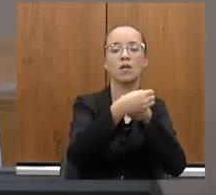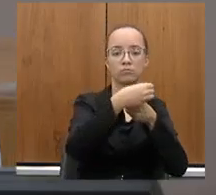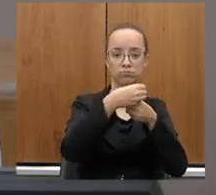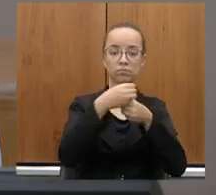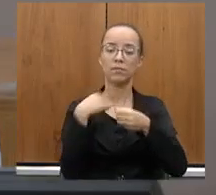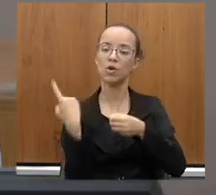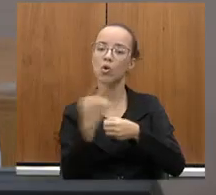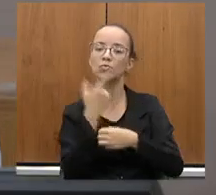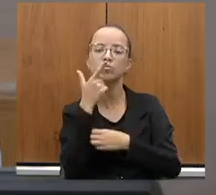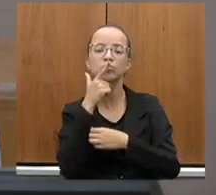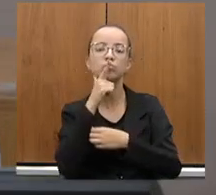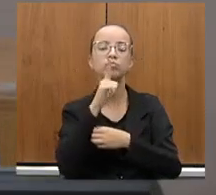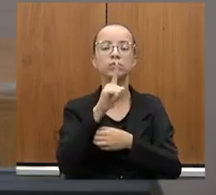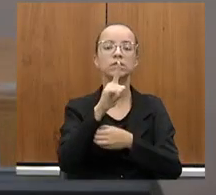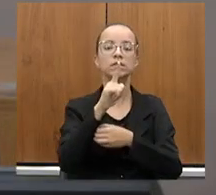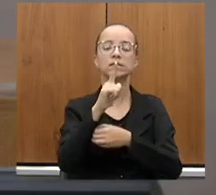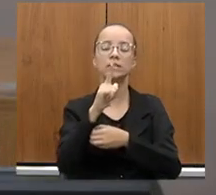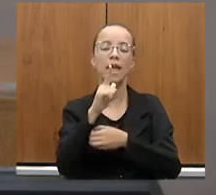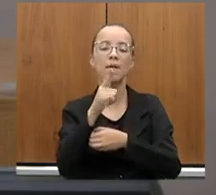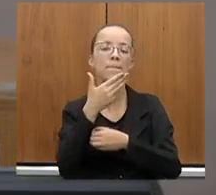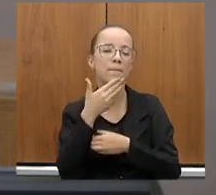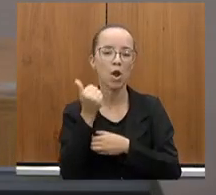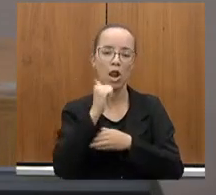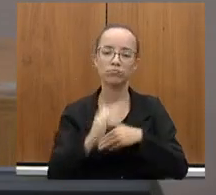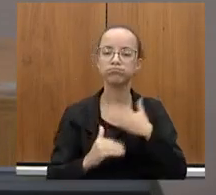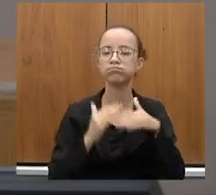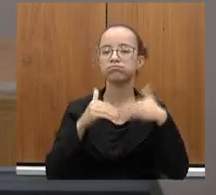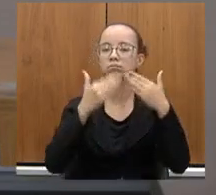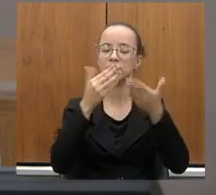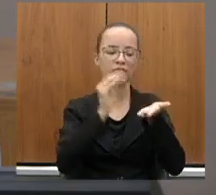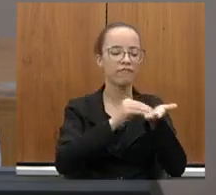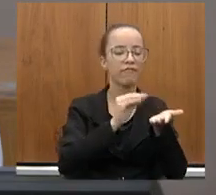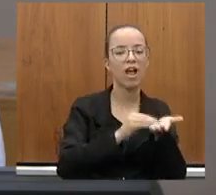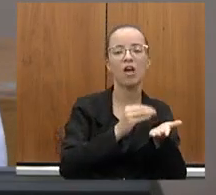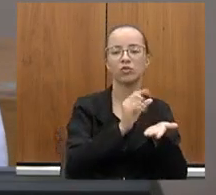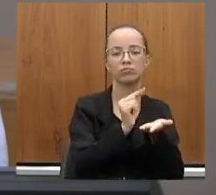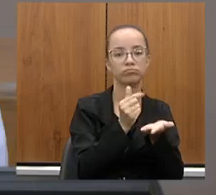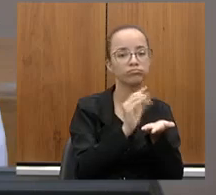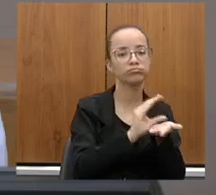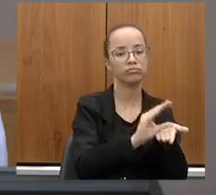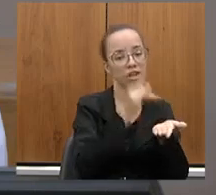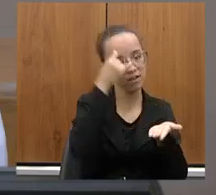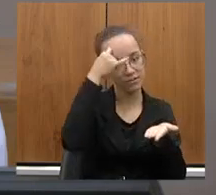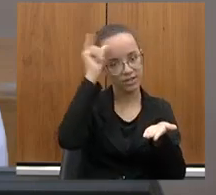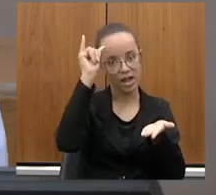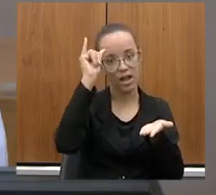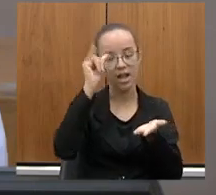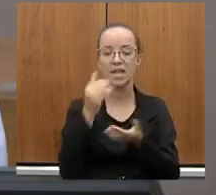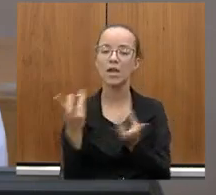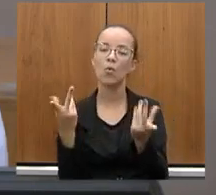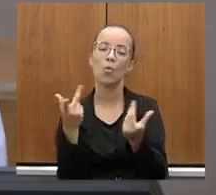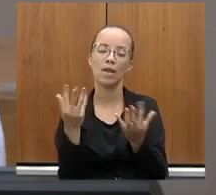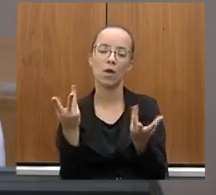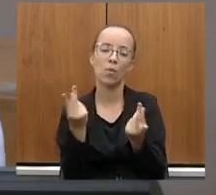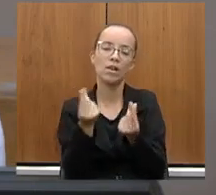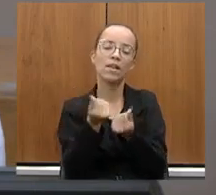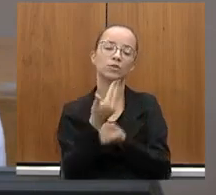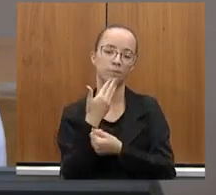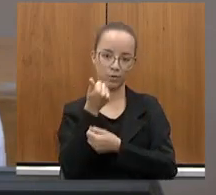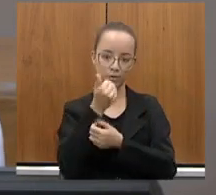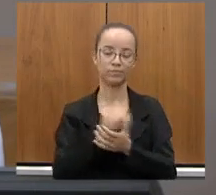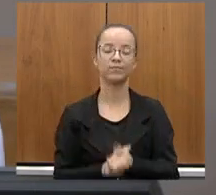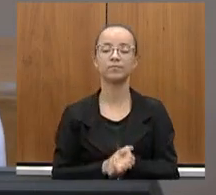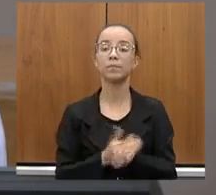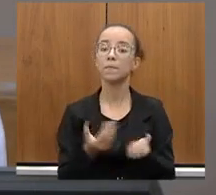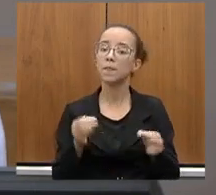desse ciclo vicioso de falta de investimento e uma qualidade na prestação de serviços. E, por